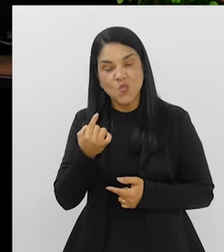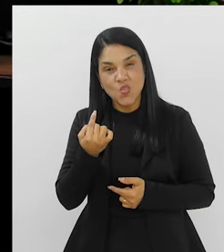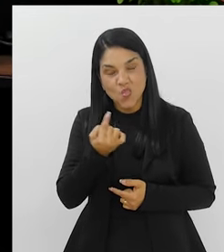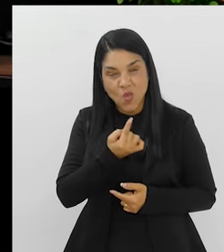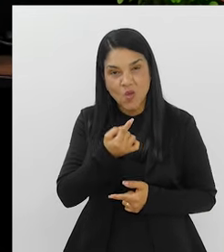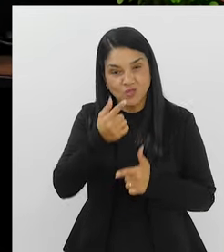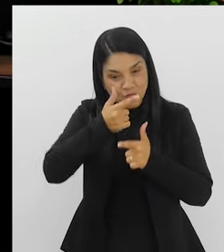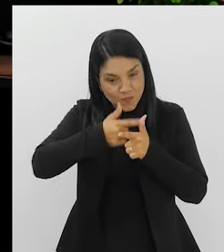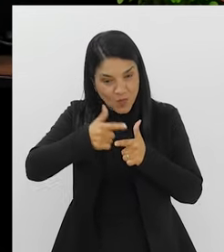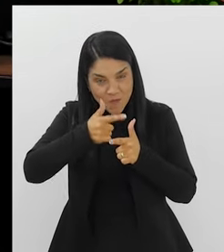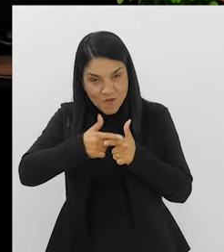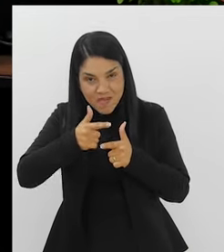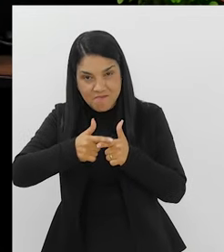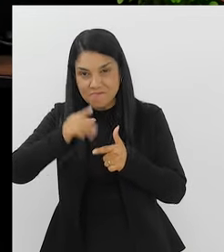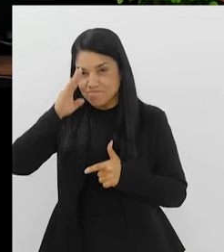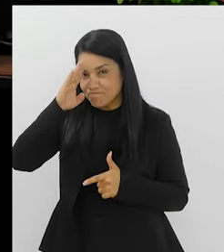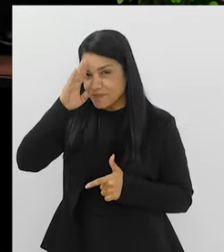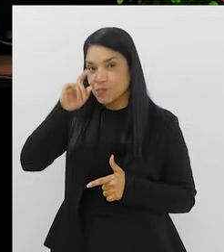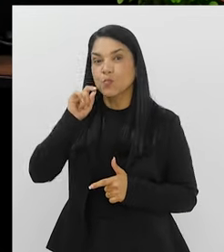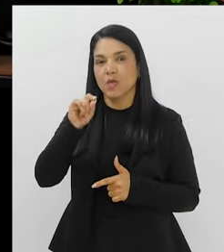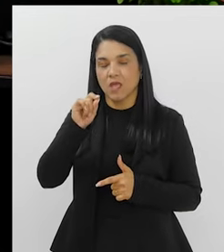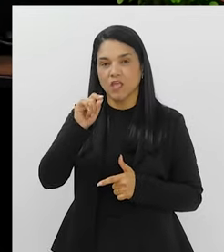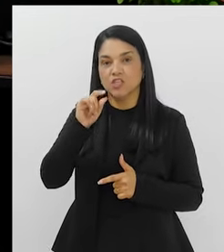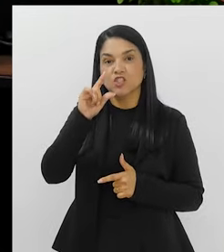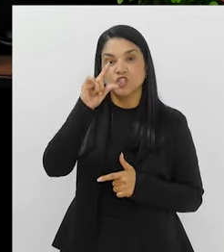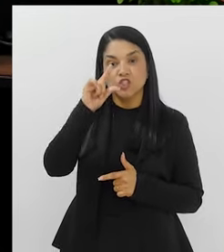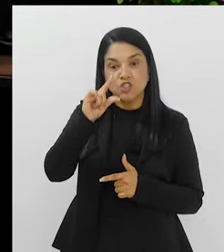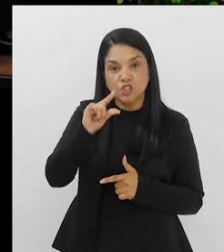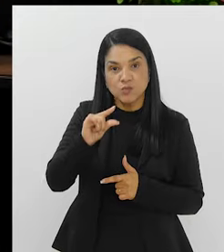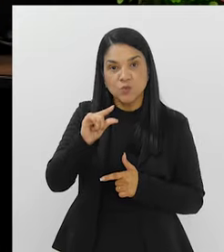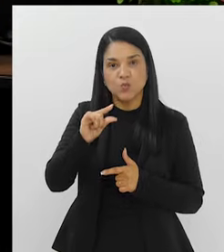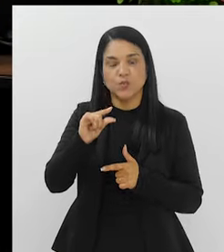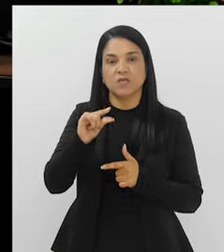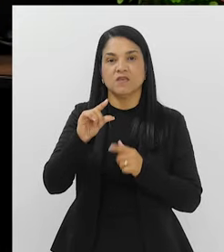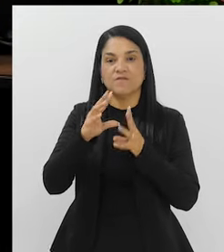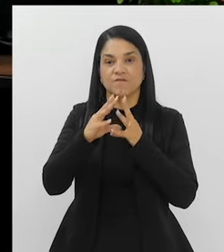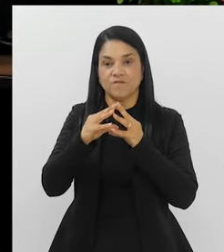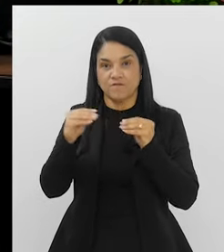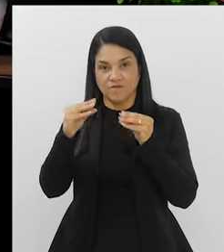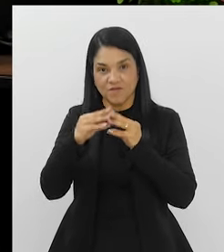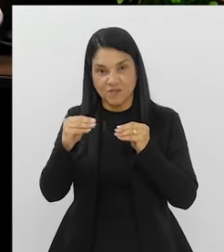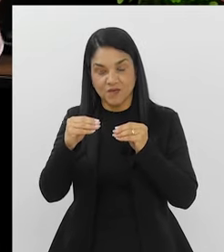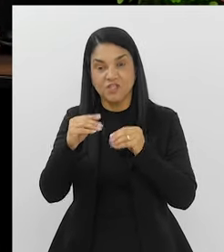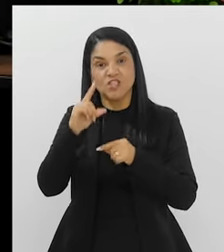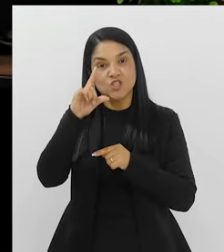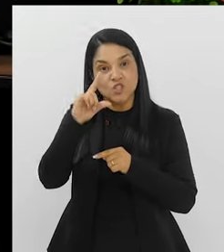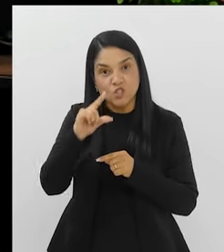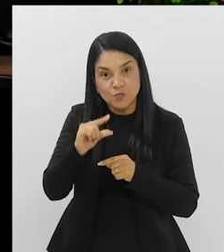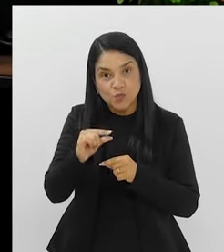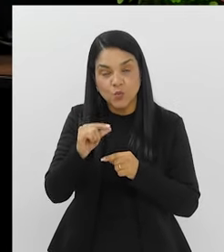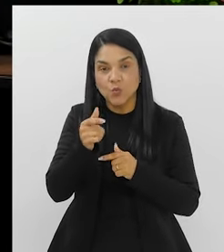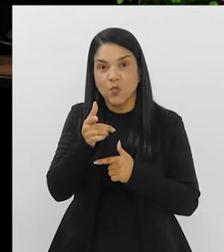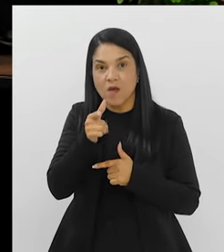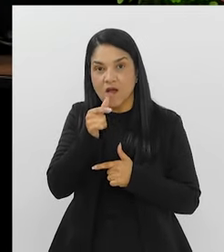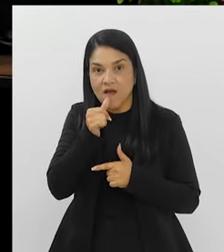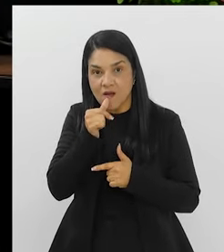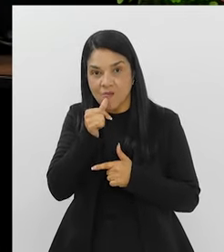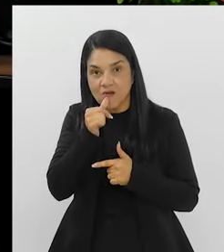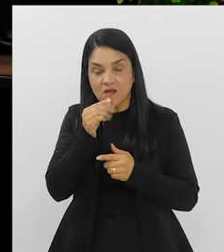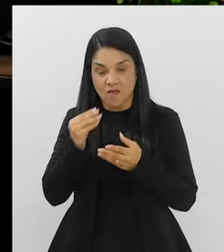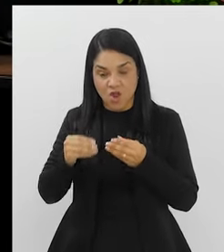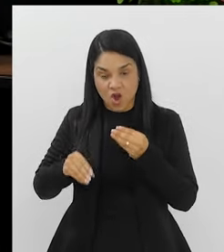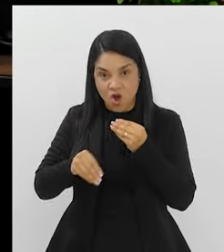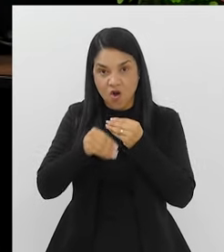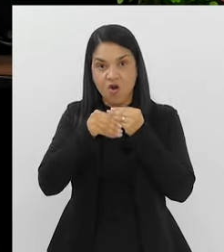o nosso maior problema é justamente diminuir essas fibras, diminuir esse líquido e